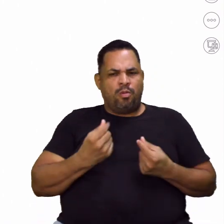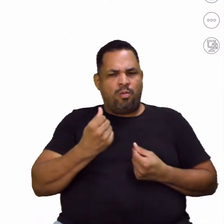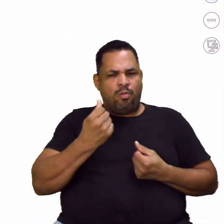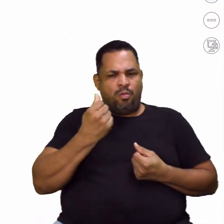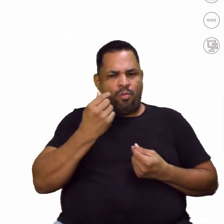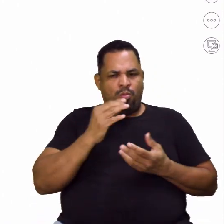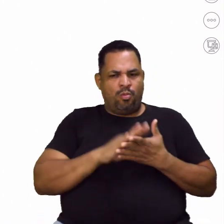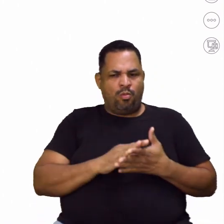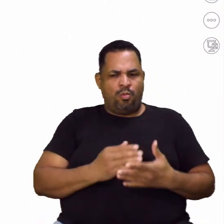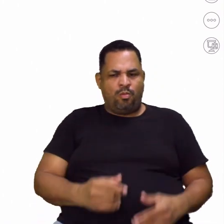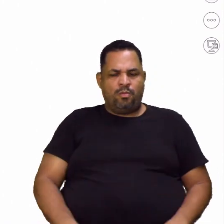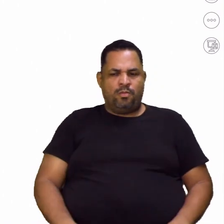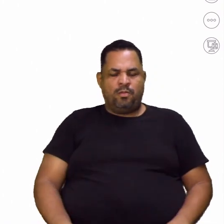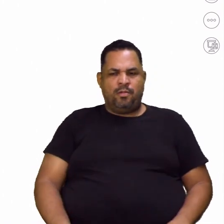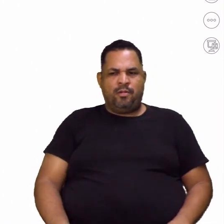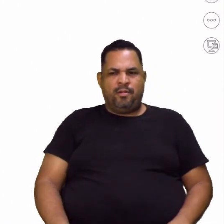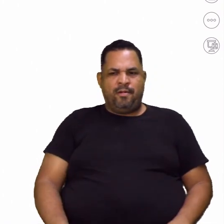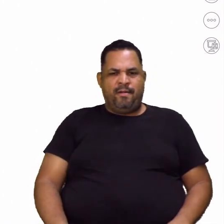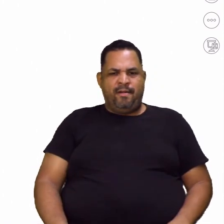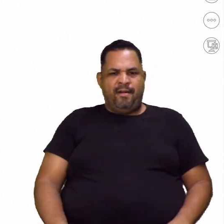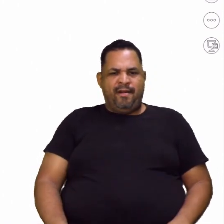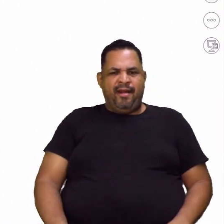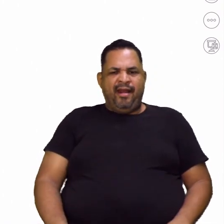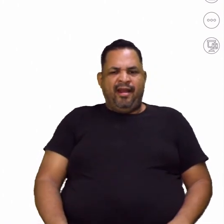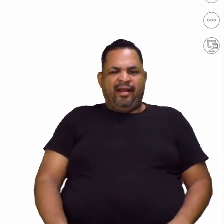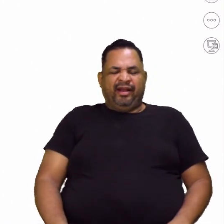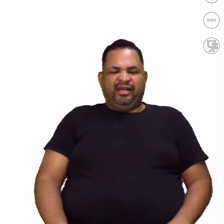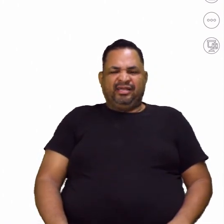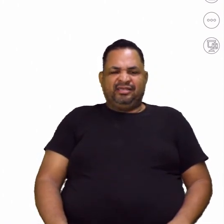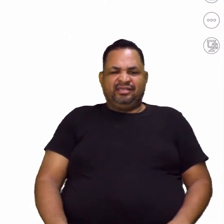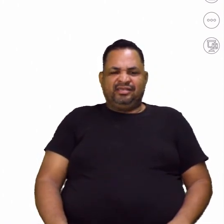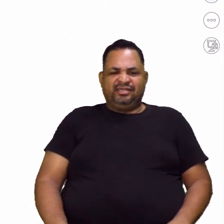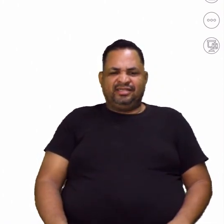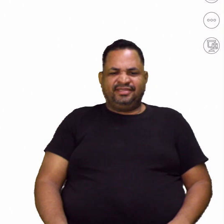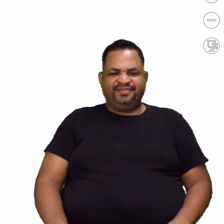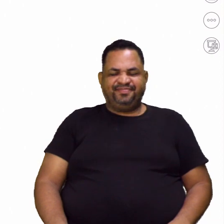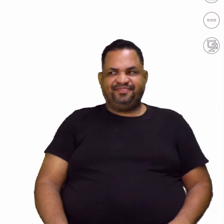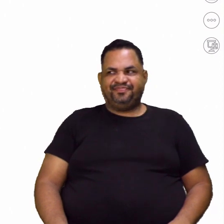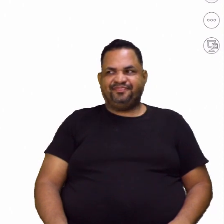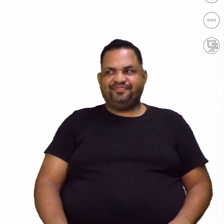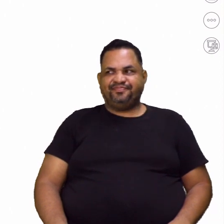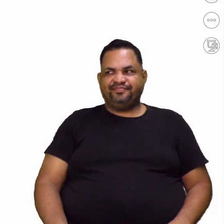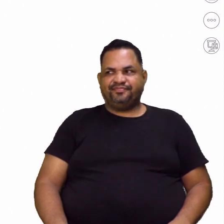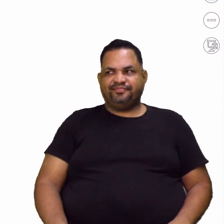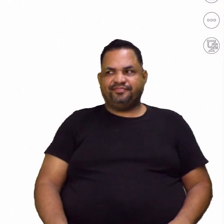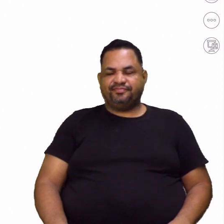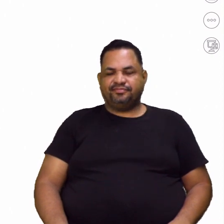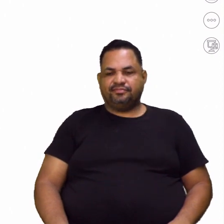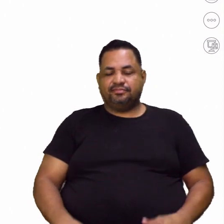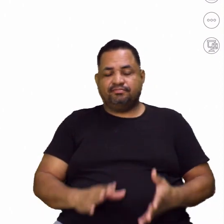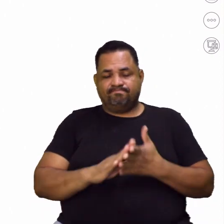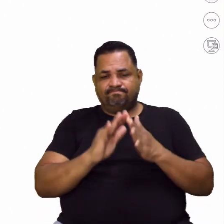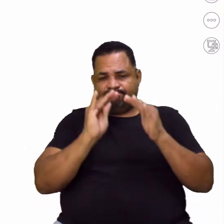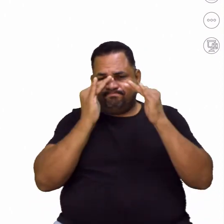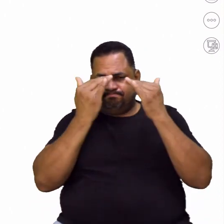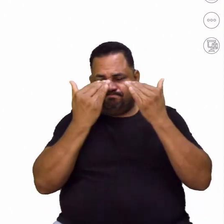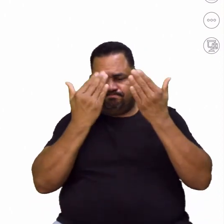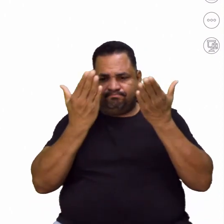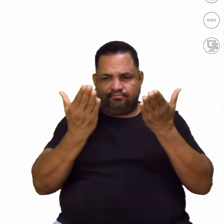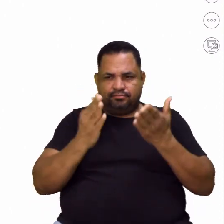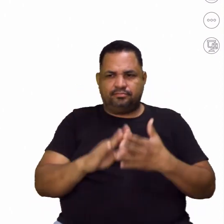Bem de vida. Tá certo? Então, você tem que ficar ligado nessa